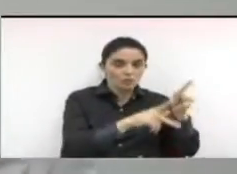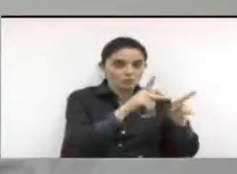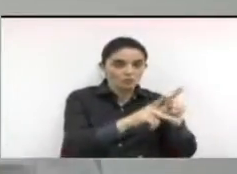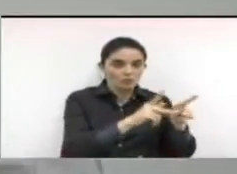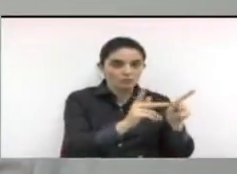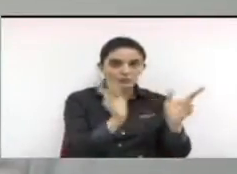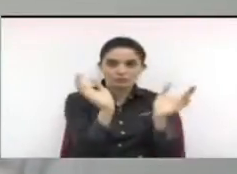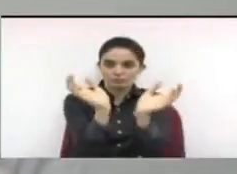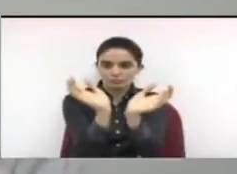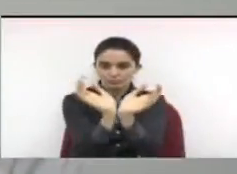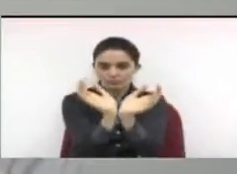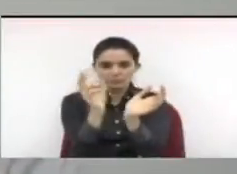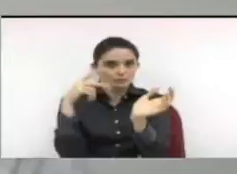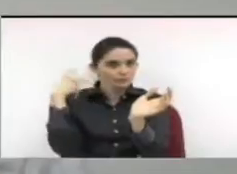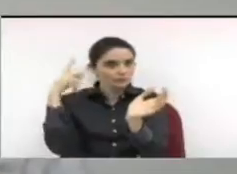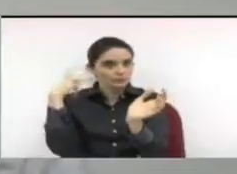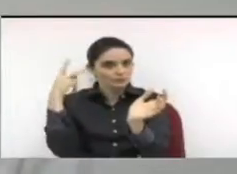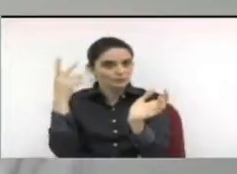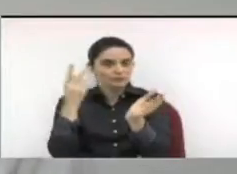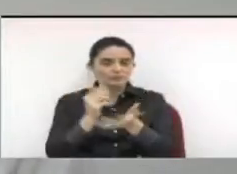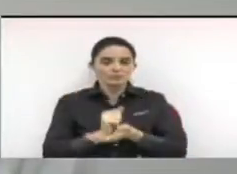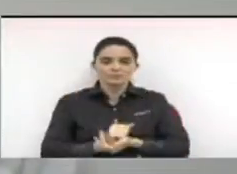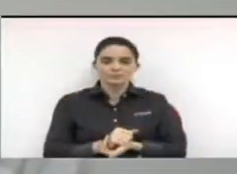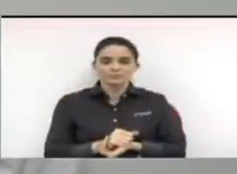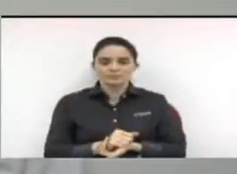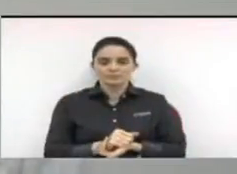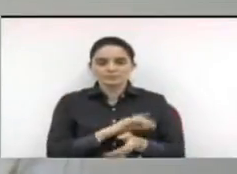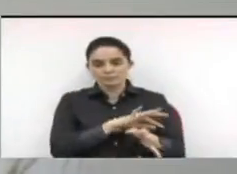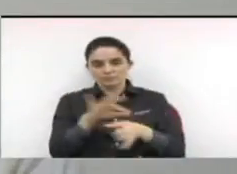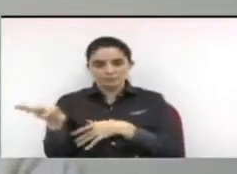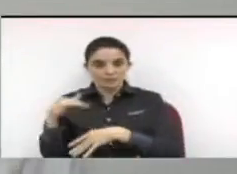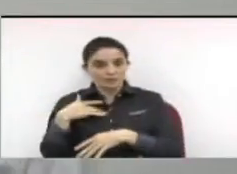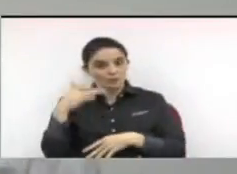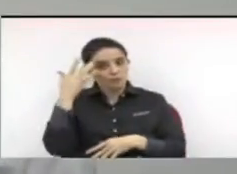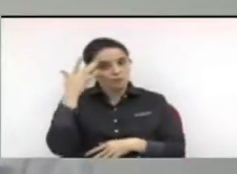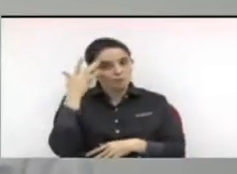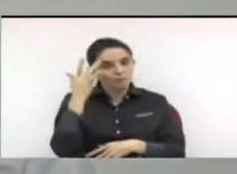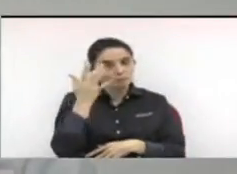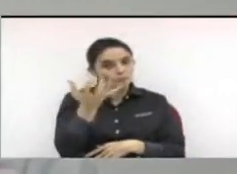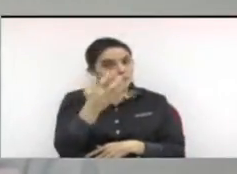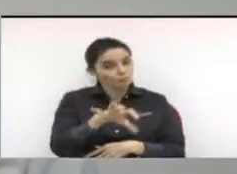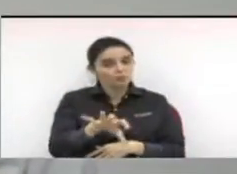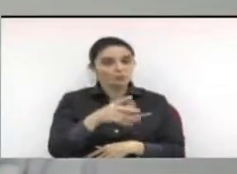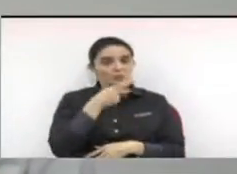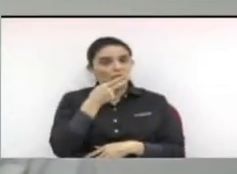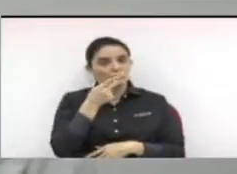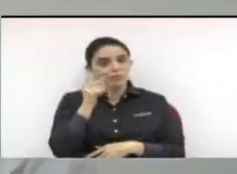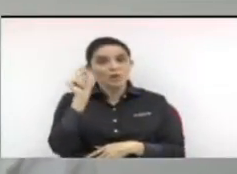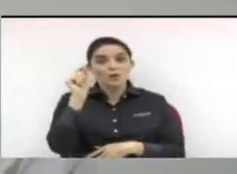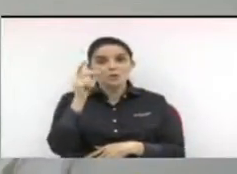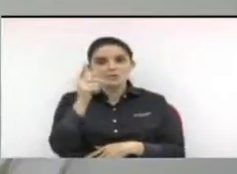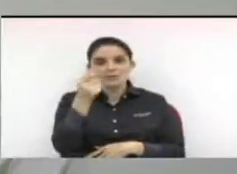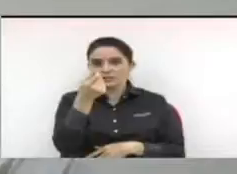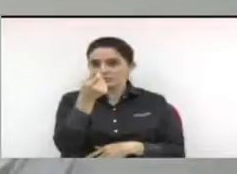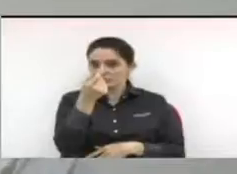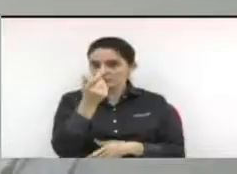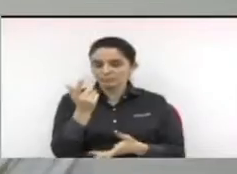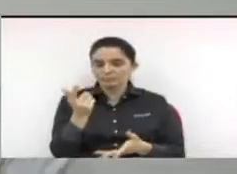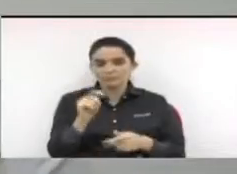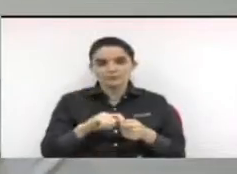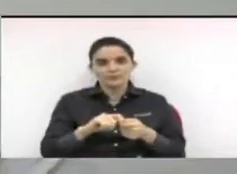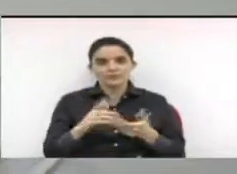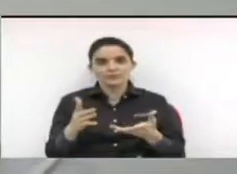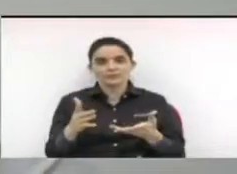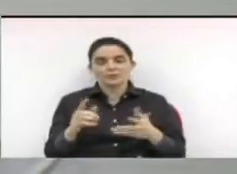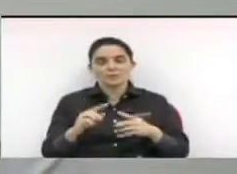ninguém vai, não estou aqui querendo dizer qual é o uso que deve ser feito, mas se ele tiver pelo